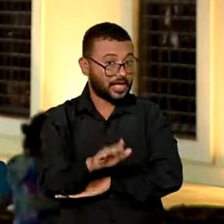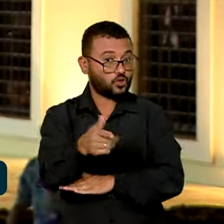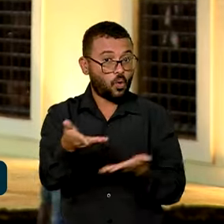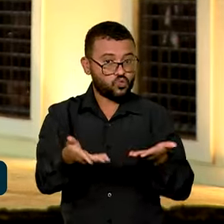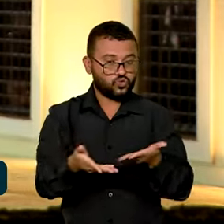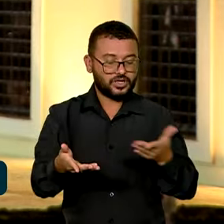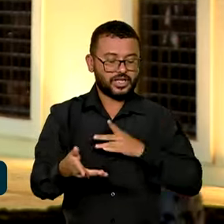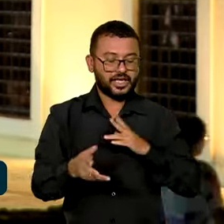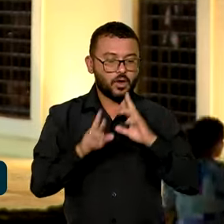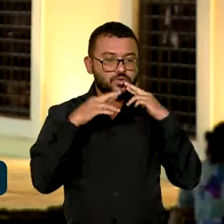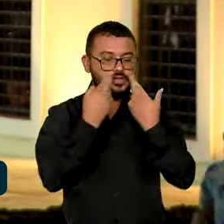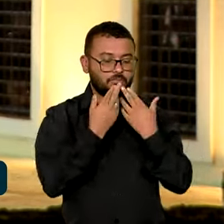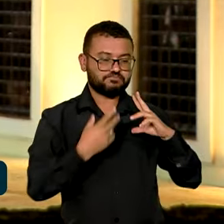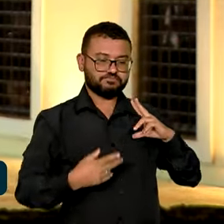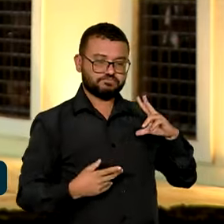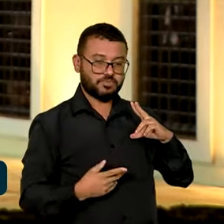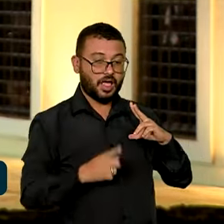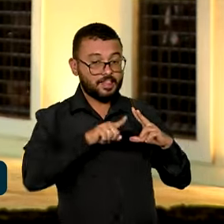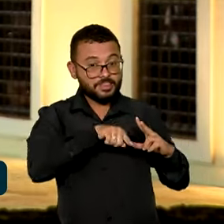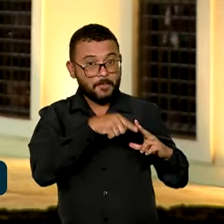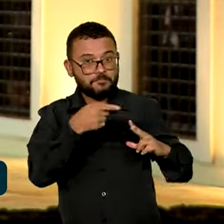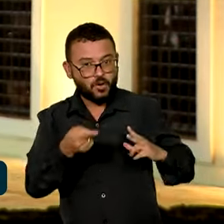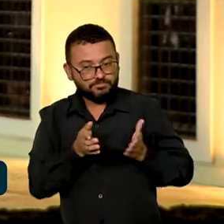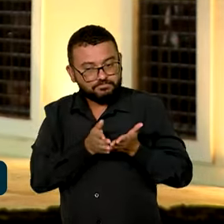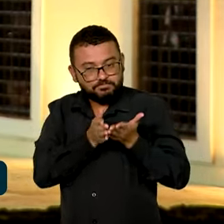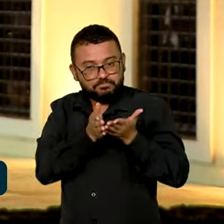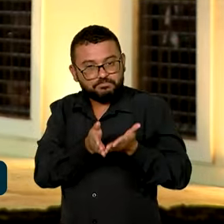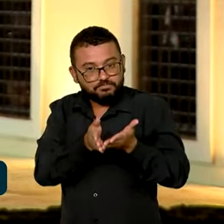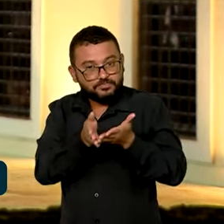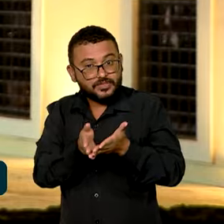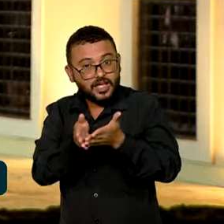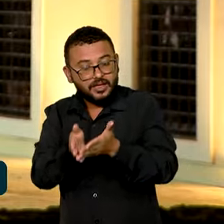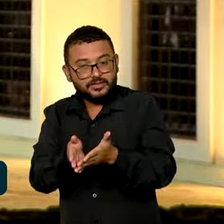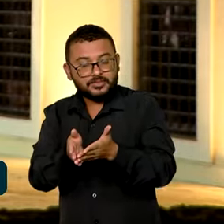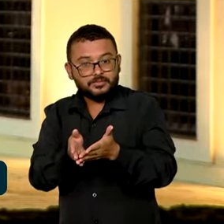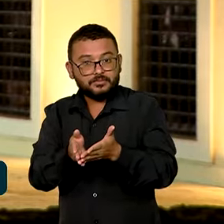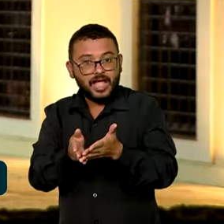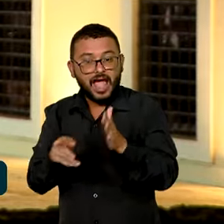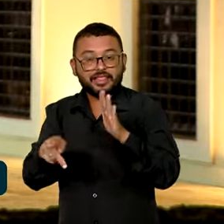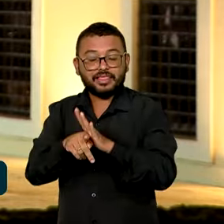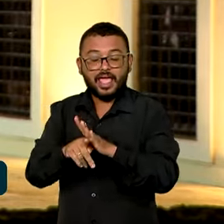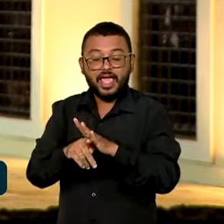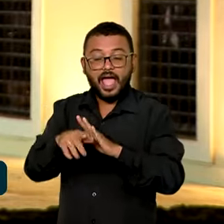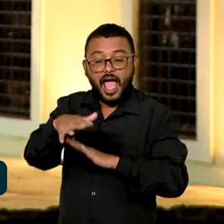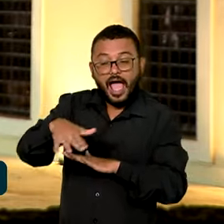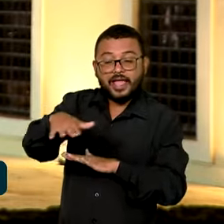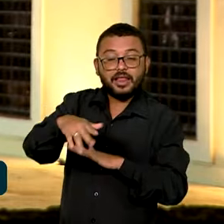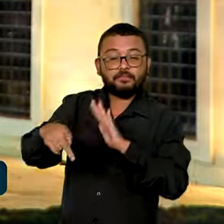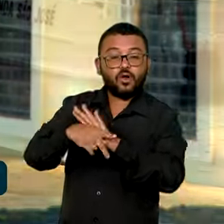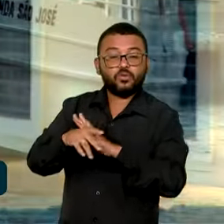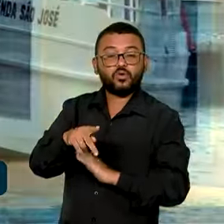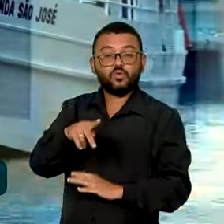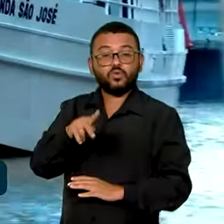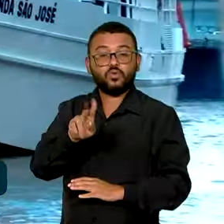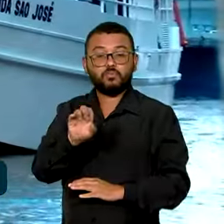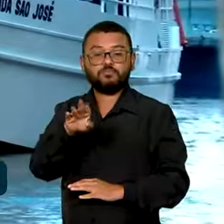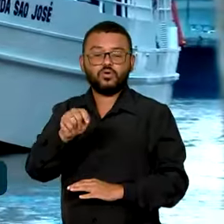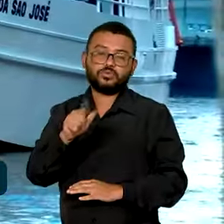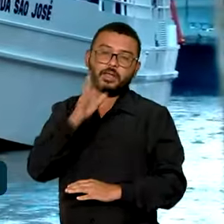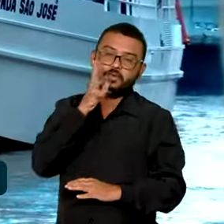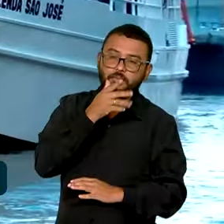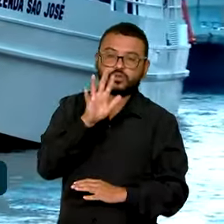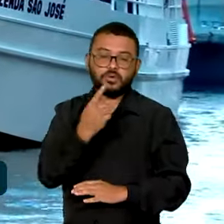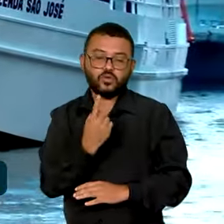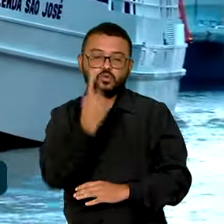reservada. Em seguida, eles seguiram de barco para a ilha do Kombu, que ficou numa viagem de cerca de uma